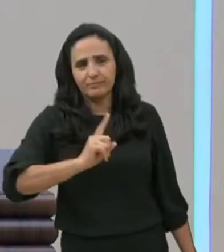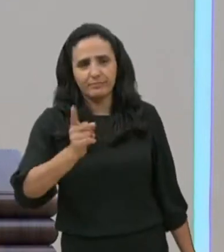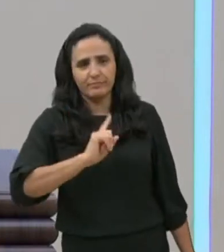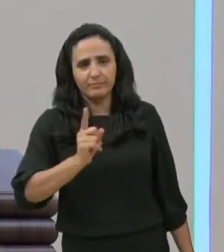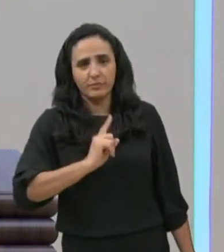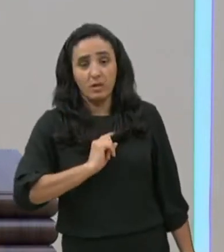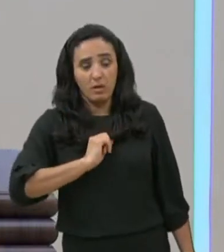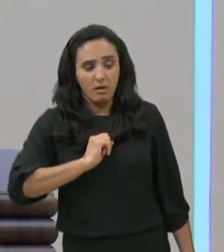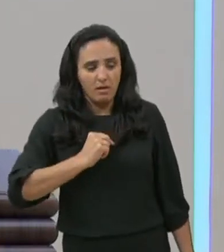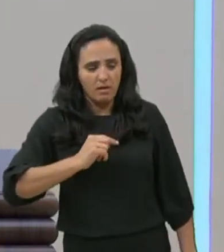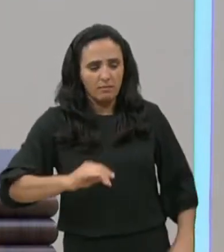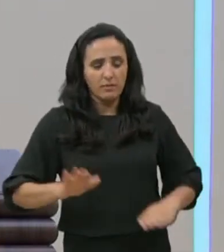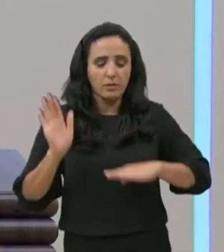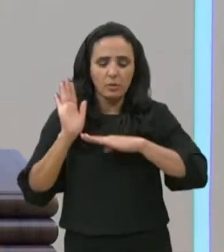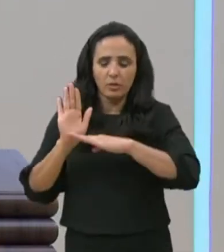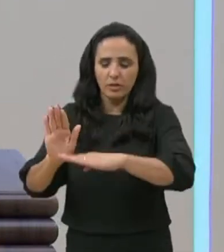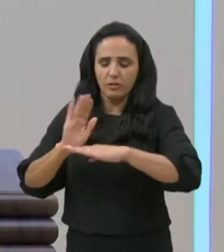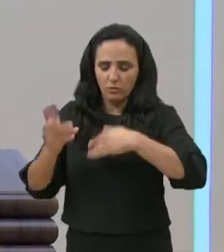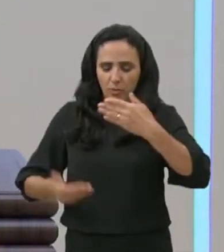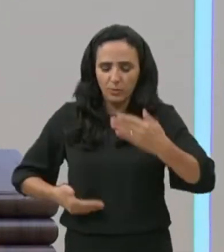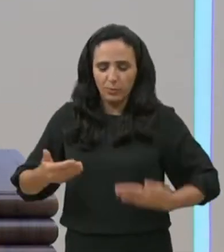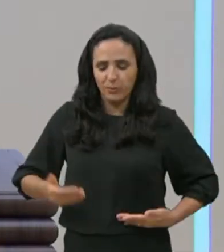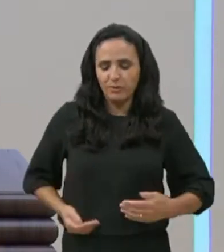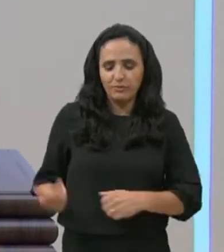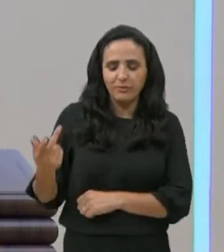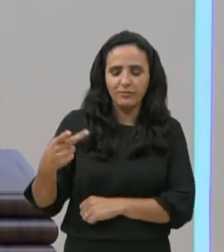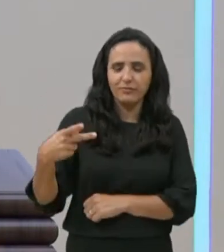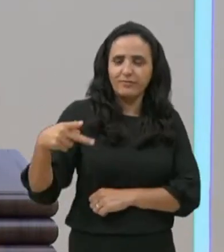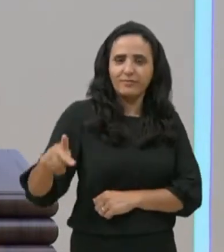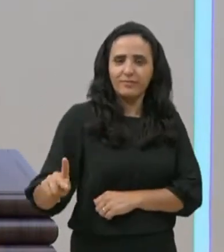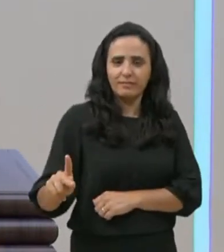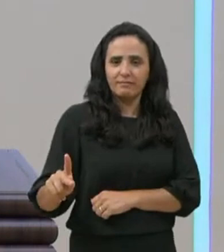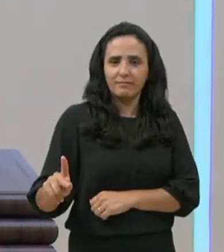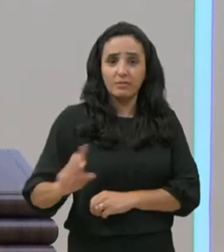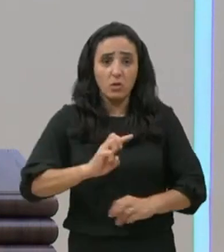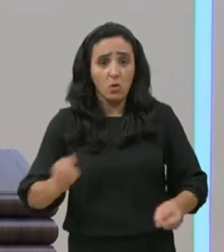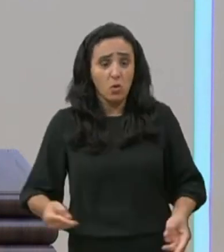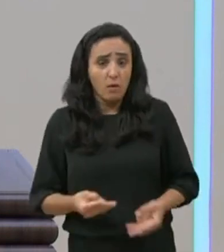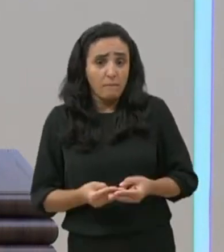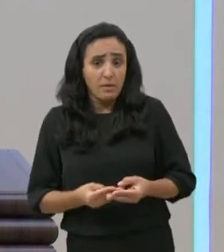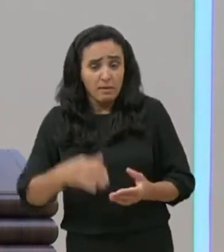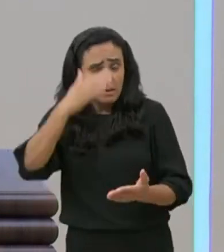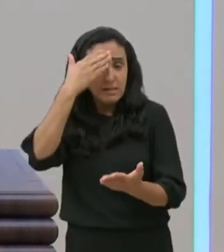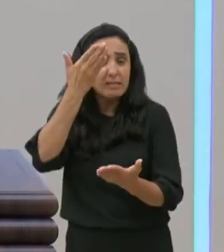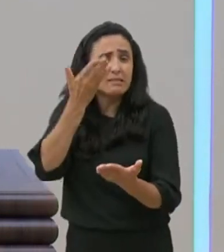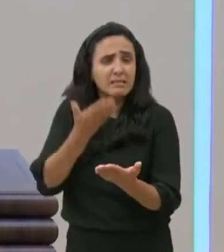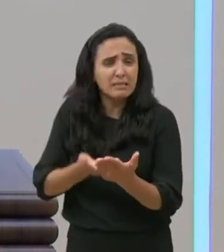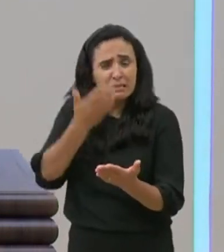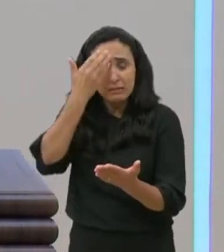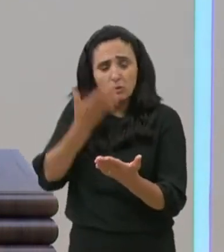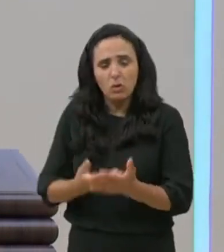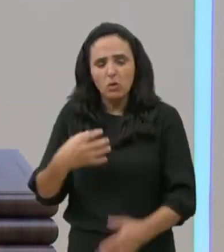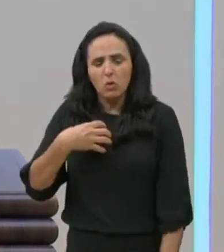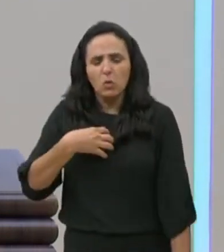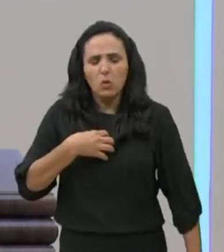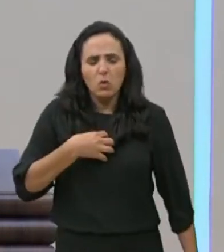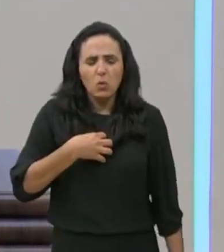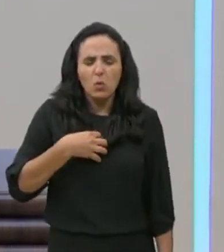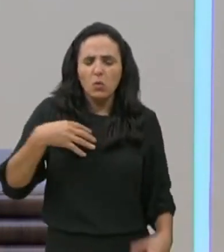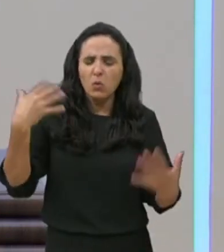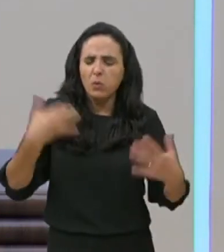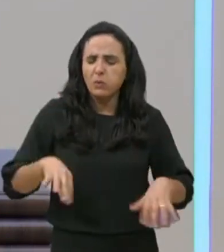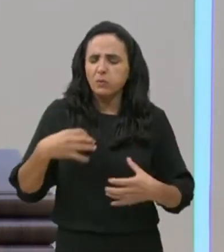criado, mas, uma fé sincera, ele não era, da comunidade judaica, mas, acreditou, tanto, que impressionou, Jesus,